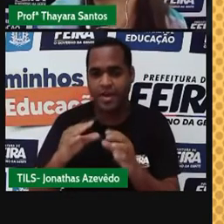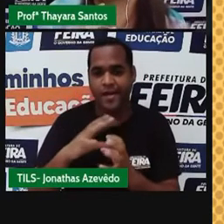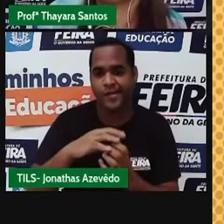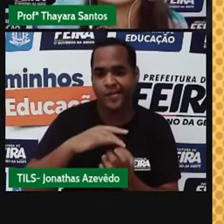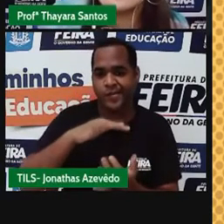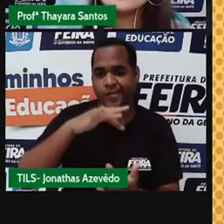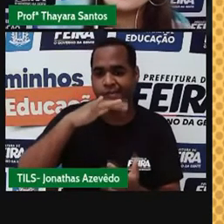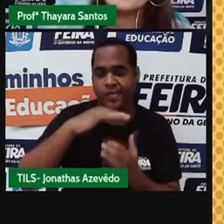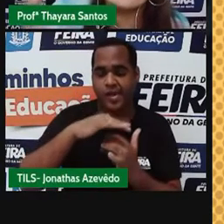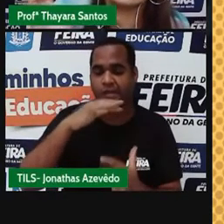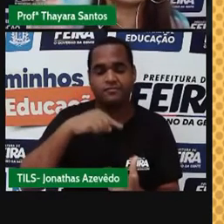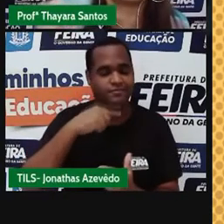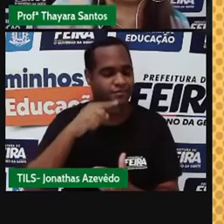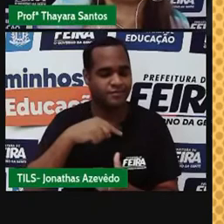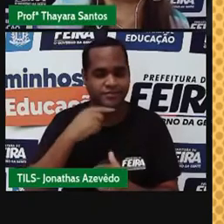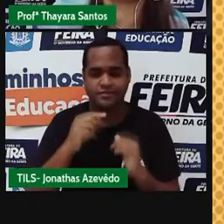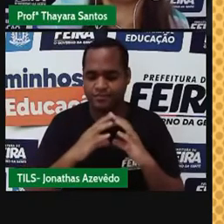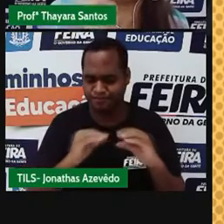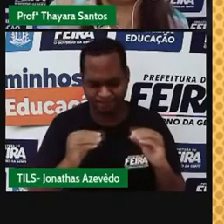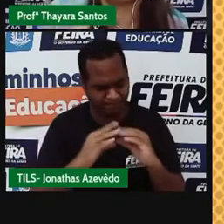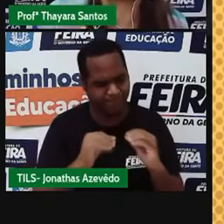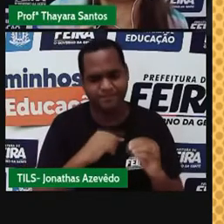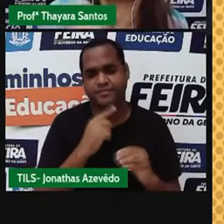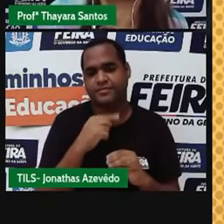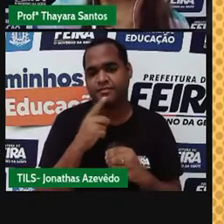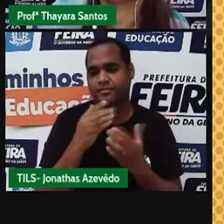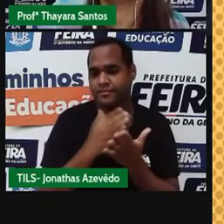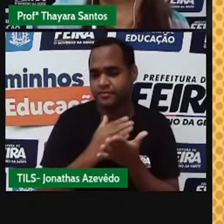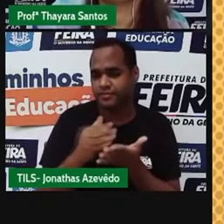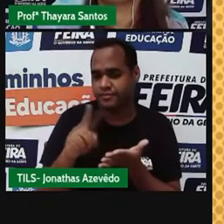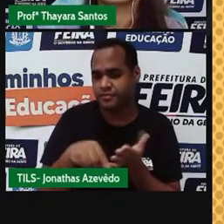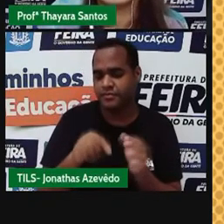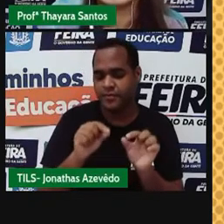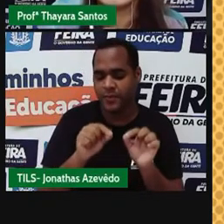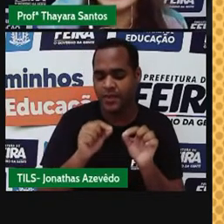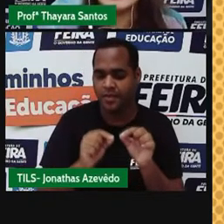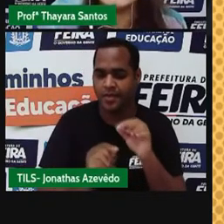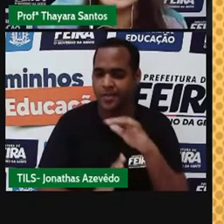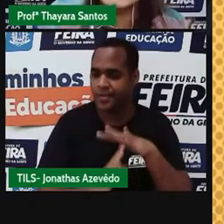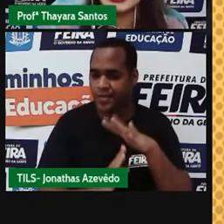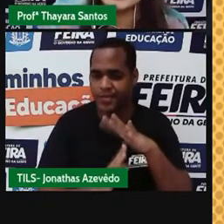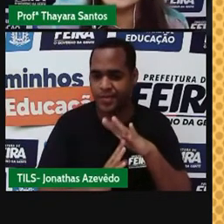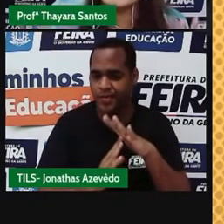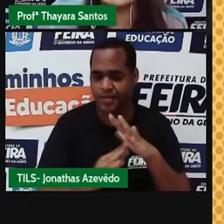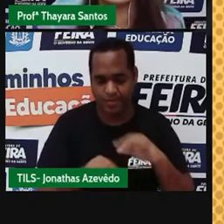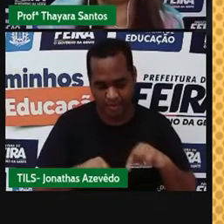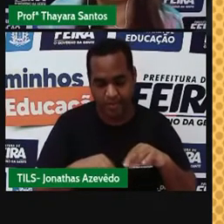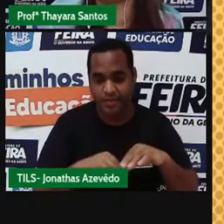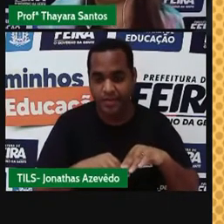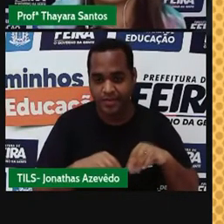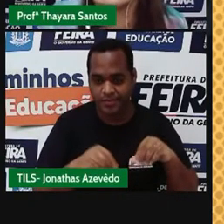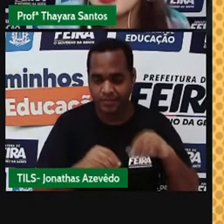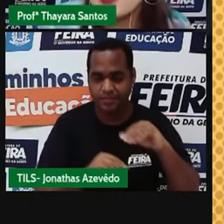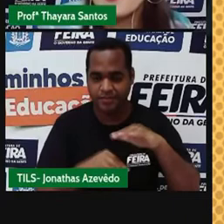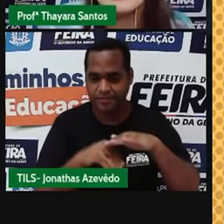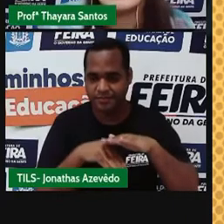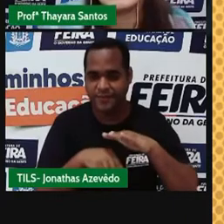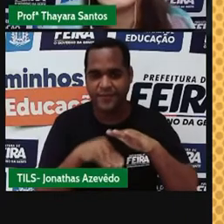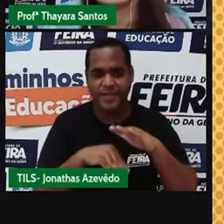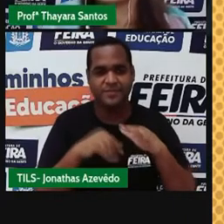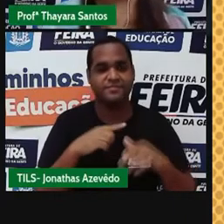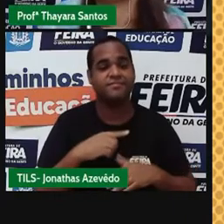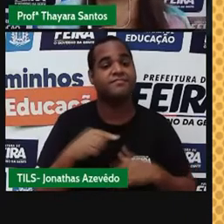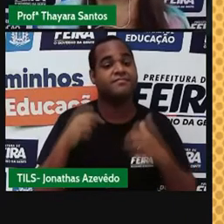dissolver aquele açúcar, e por isso ele começou a se acumular no fundo do recipiente. Então, isso é importante que vocês saibam.